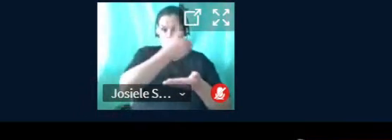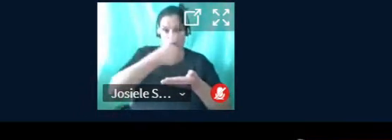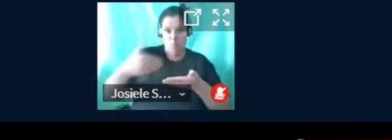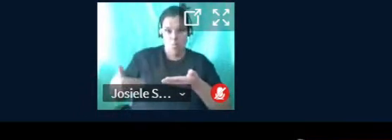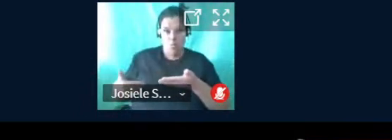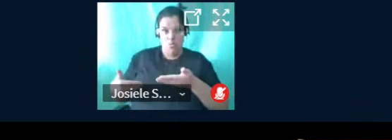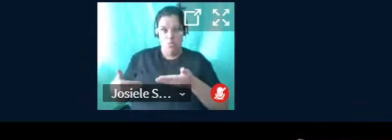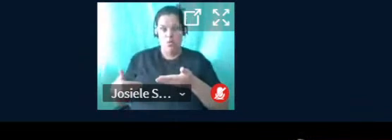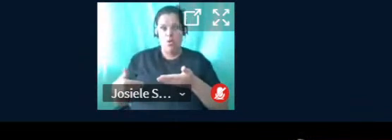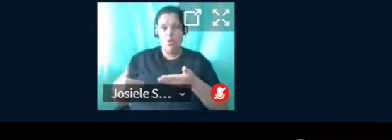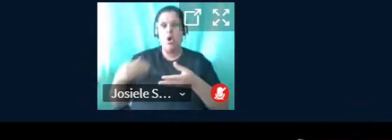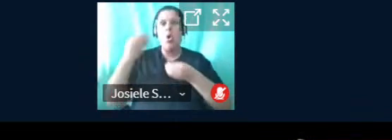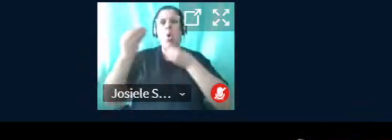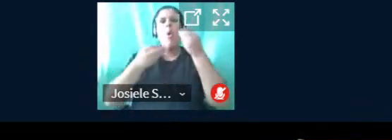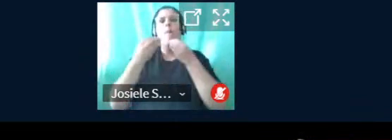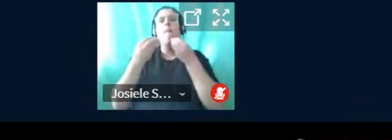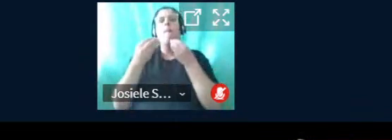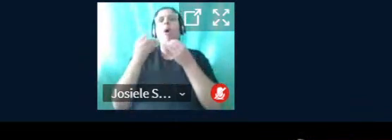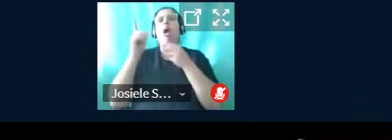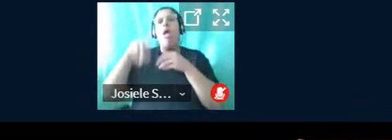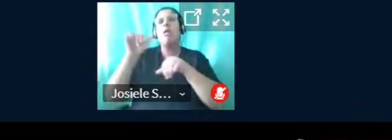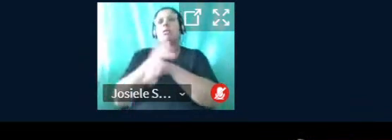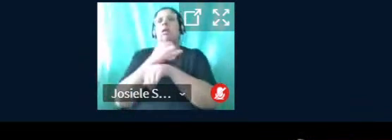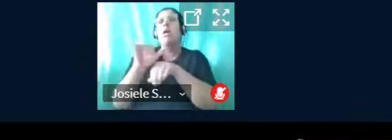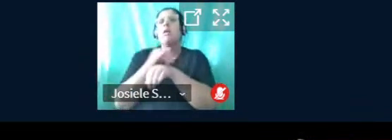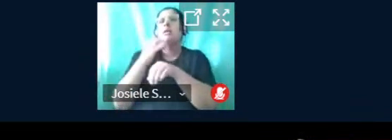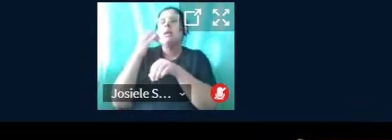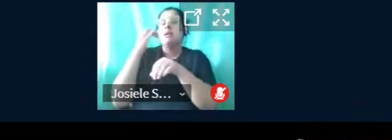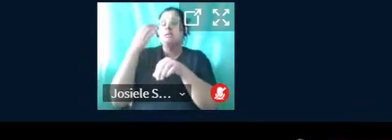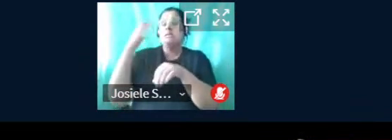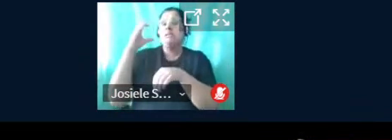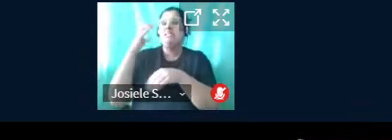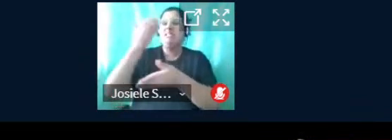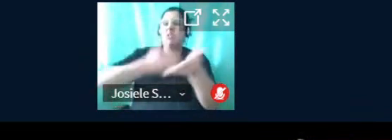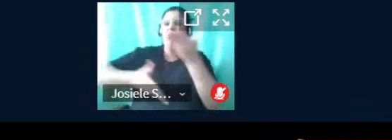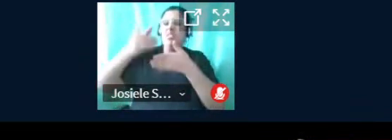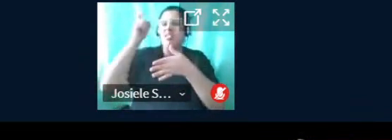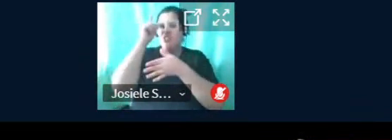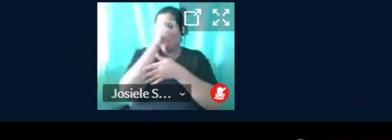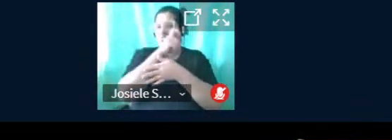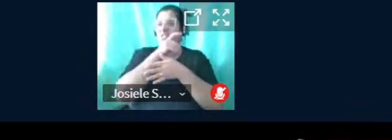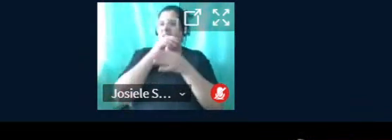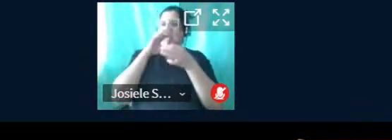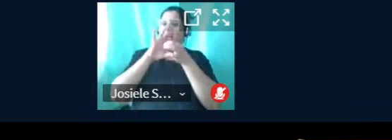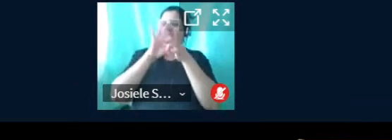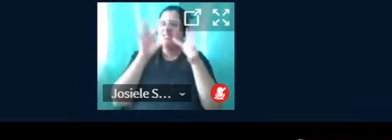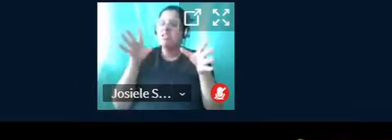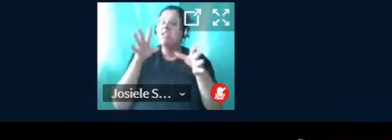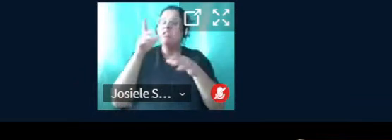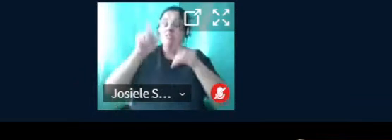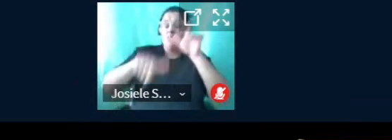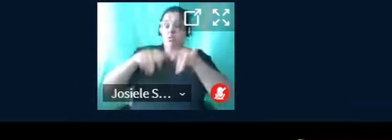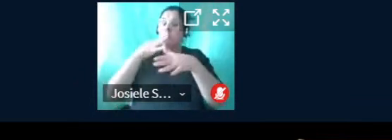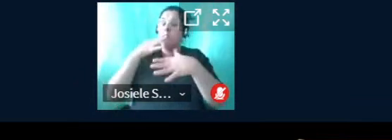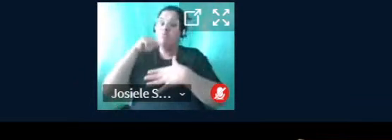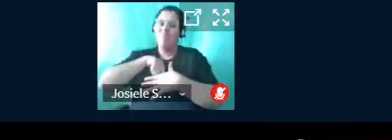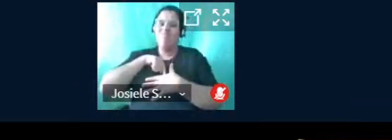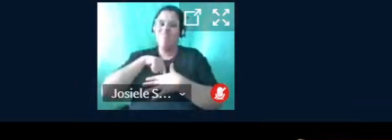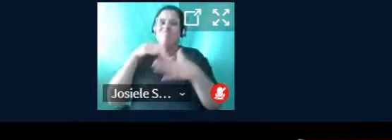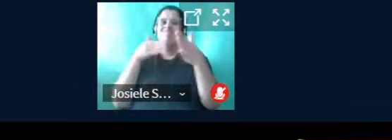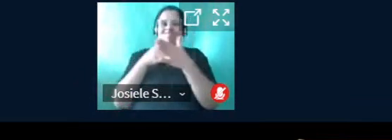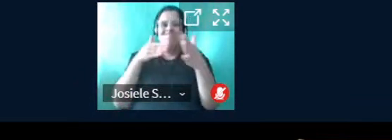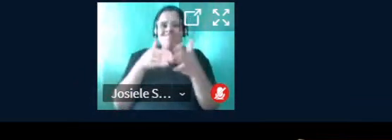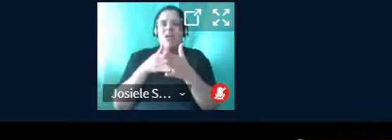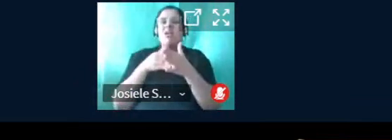O modo como a ciência é produzida e compartilhada atualmente dificulta muito o acesso de inúmeras pessoas ao conhecimento, além de impedir que o mesmo seja